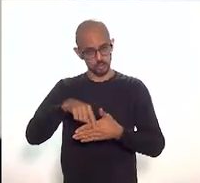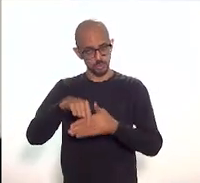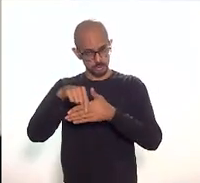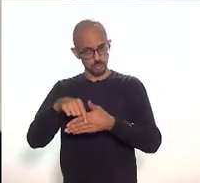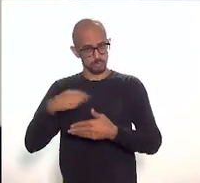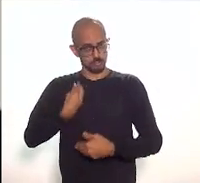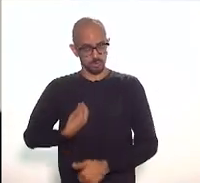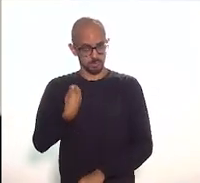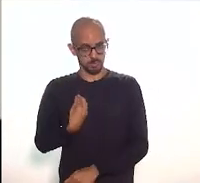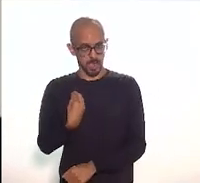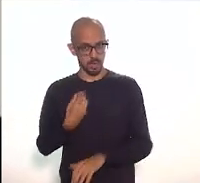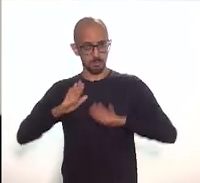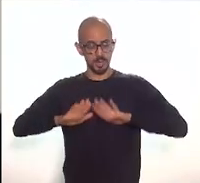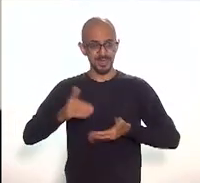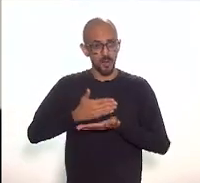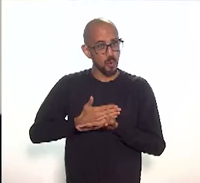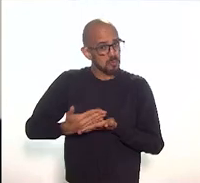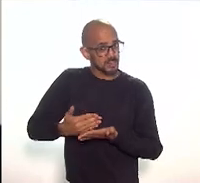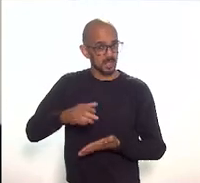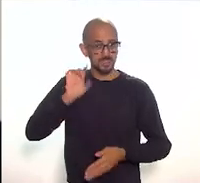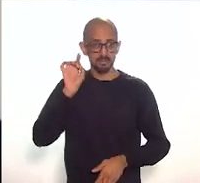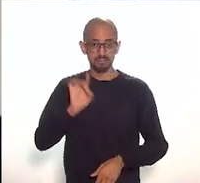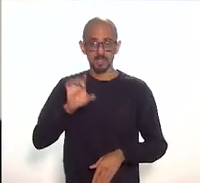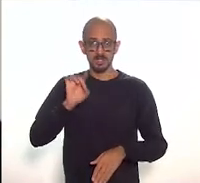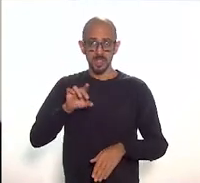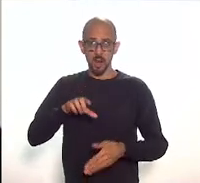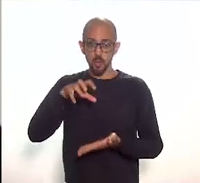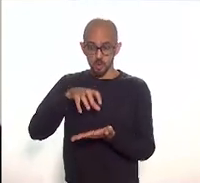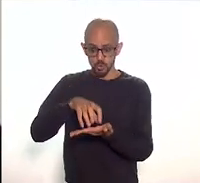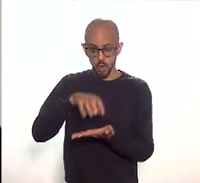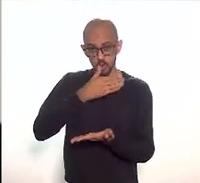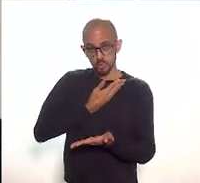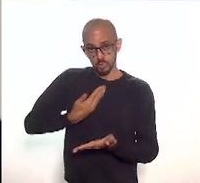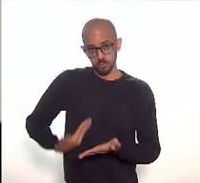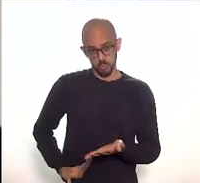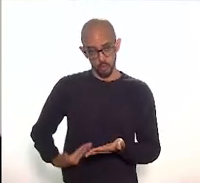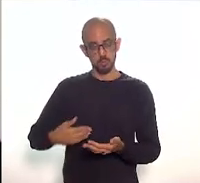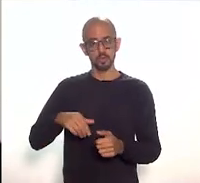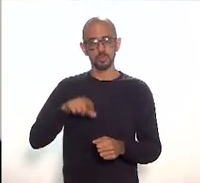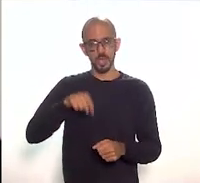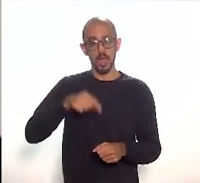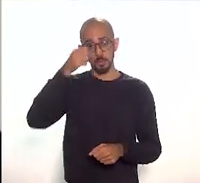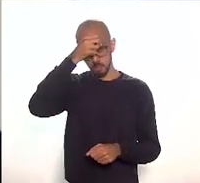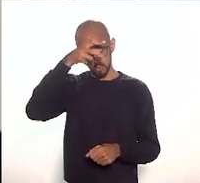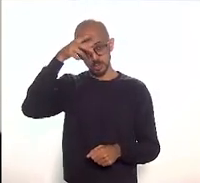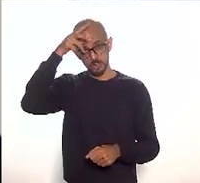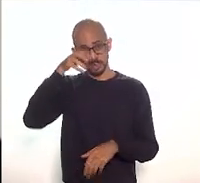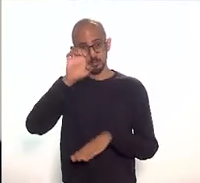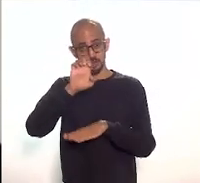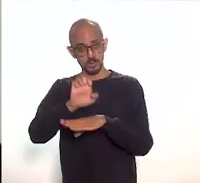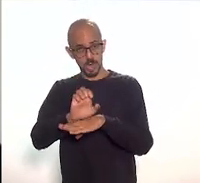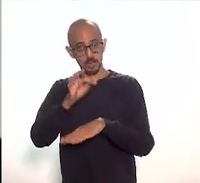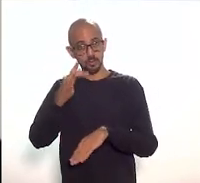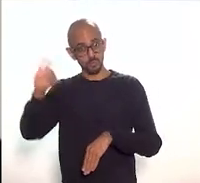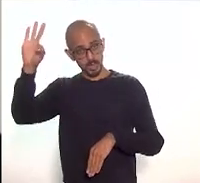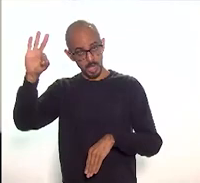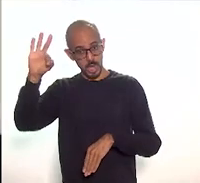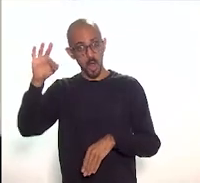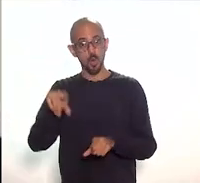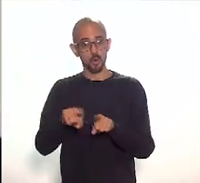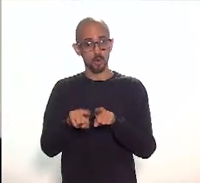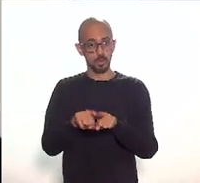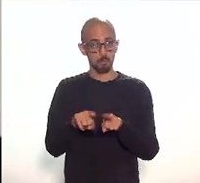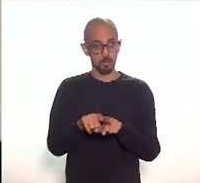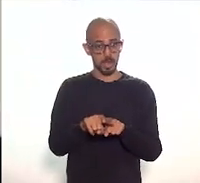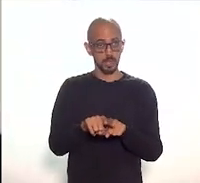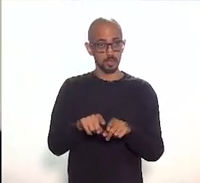começar especialmente com os órgãos públicos e as esferas municipais, estaduais e a esfera federal, da